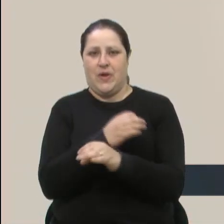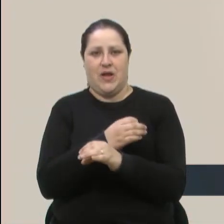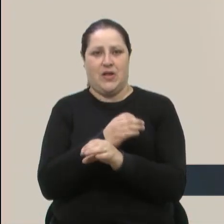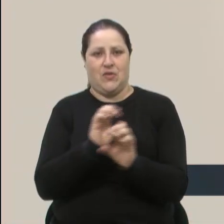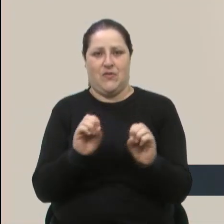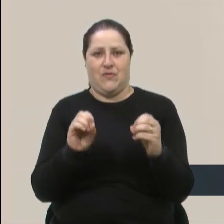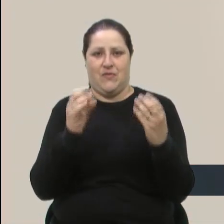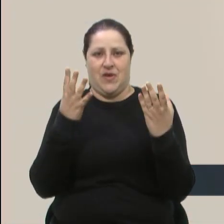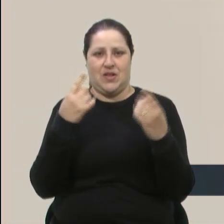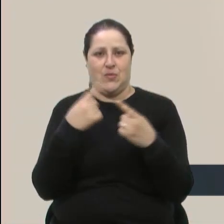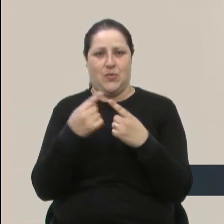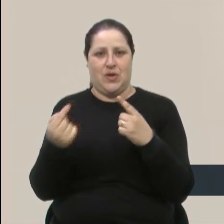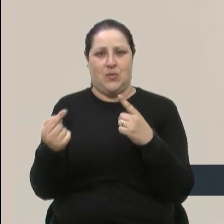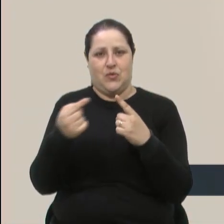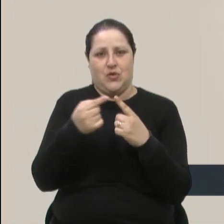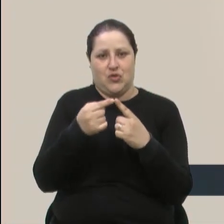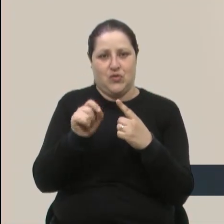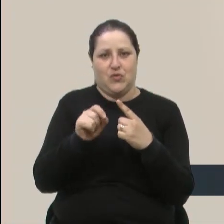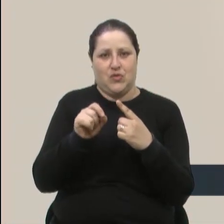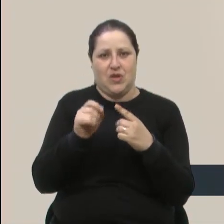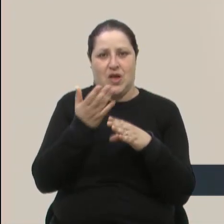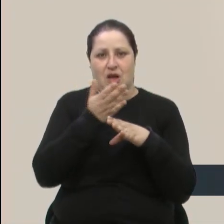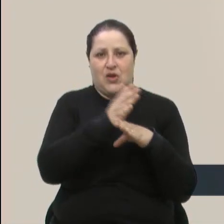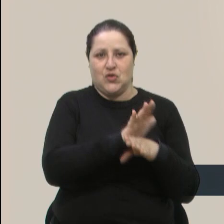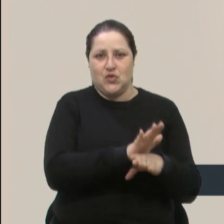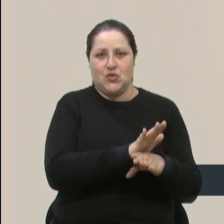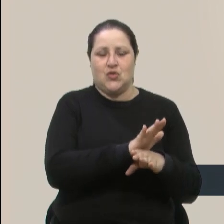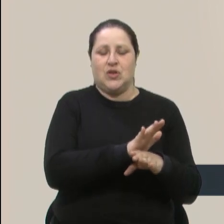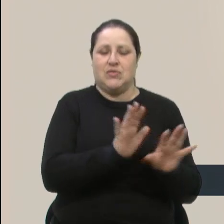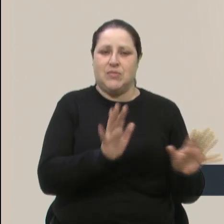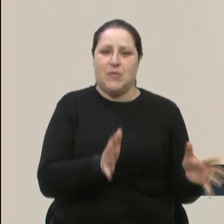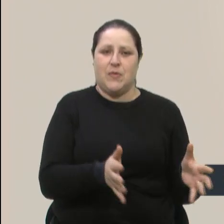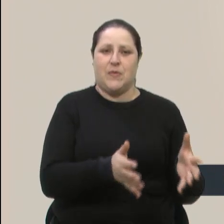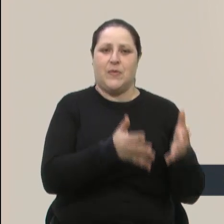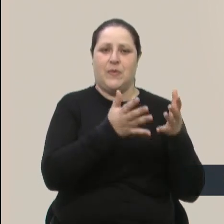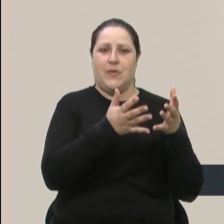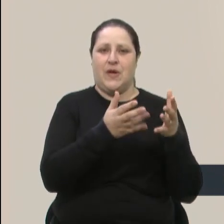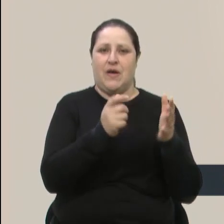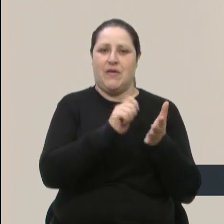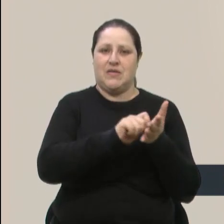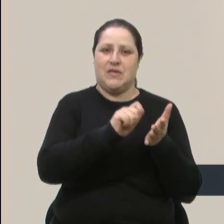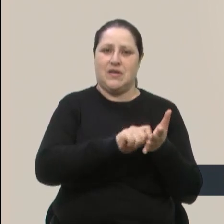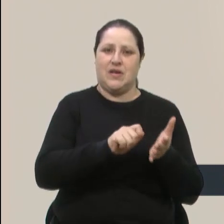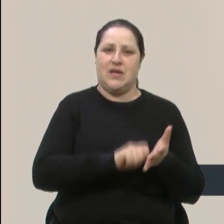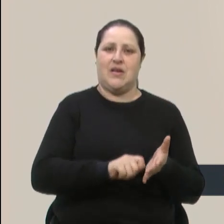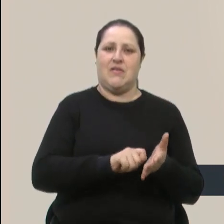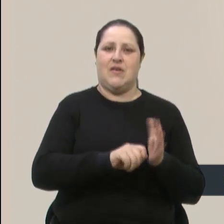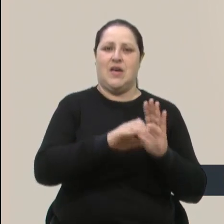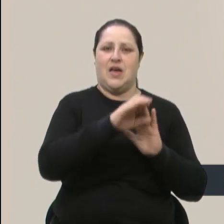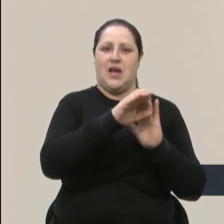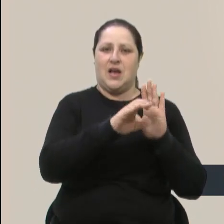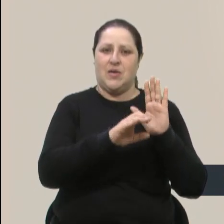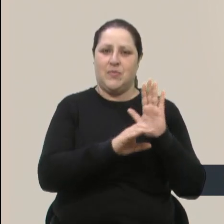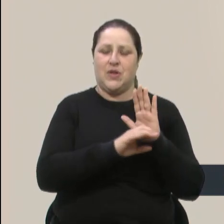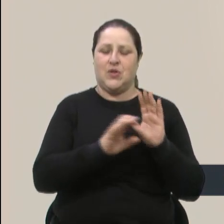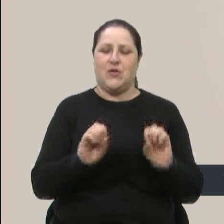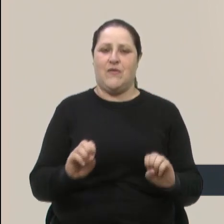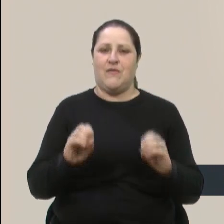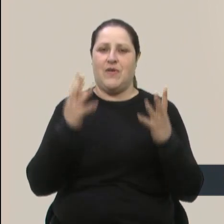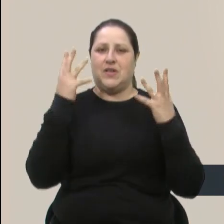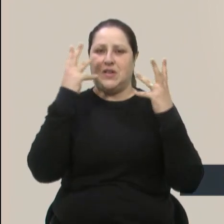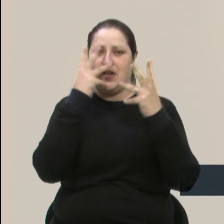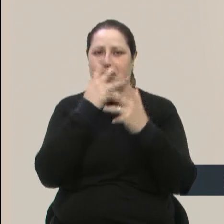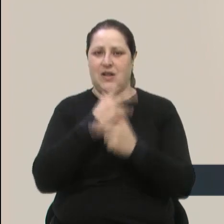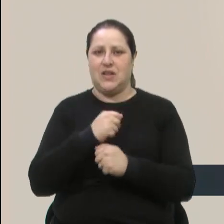contribuir para o crescimento, escrever um capítulo dessa história tão linda que é a Festa Nacional da Uva, então quero reforçar o